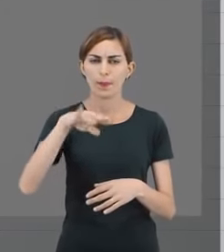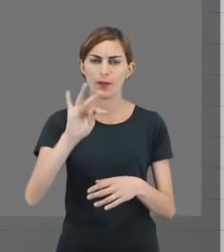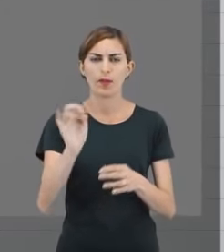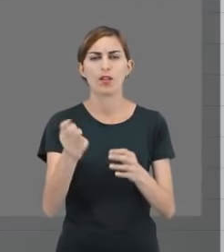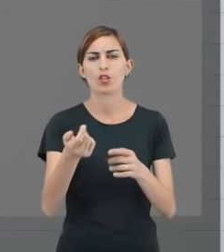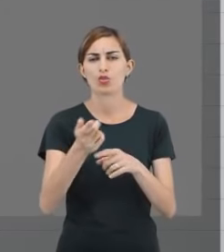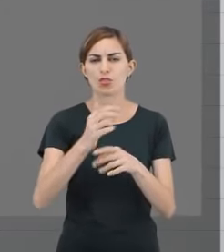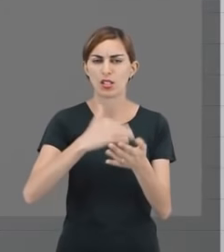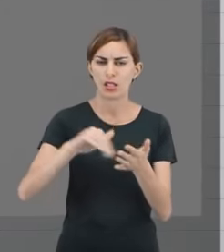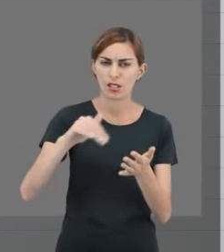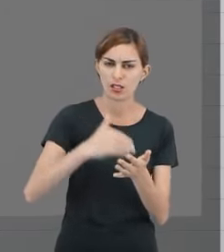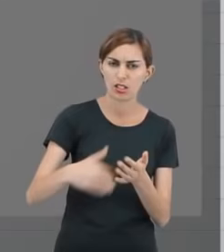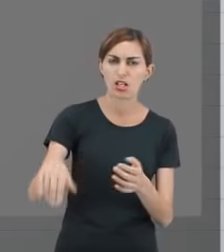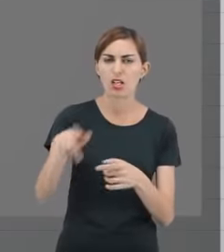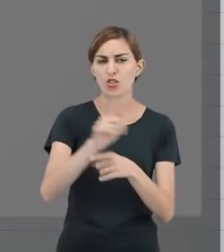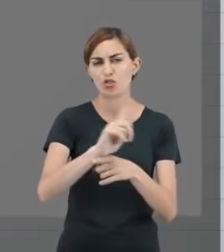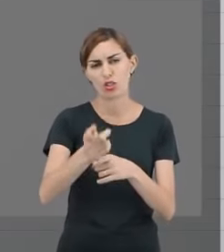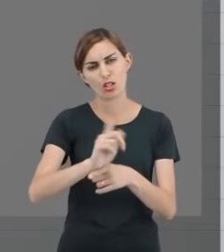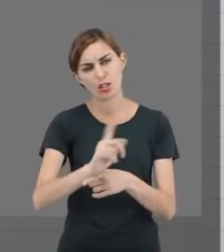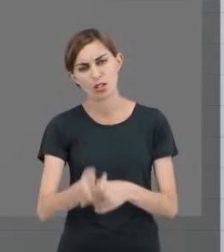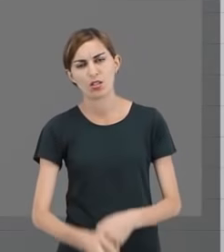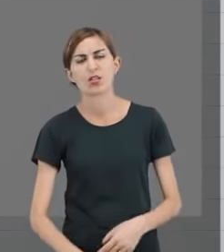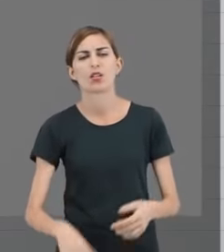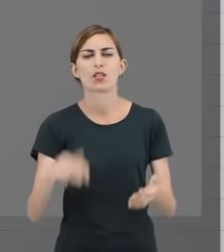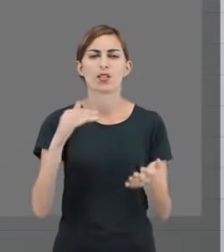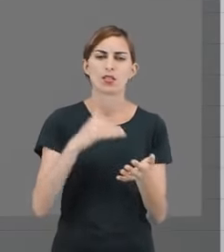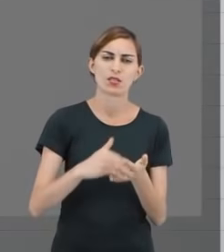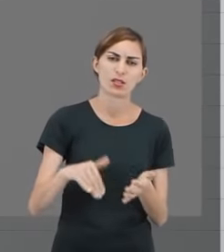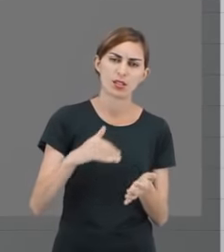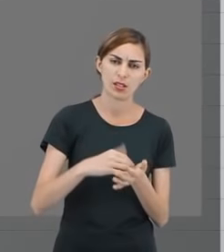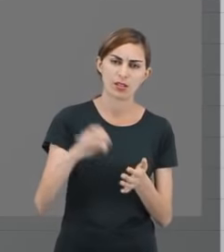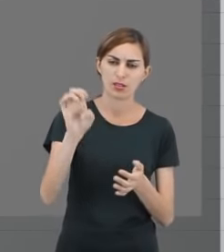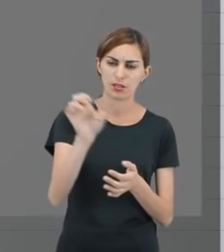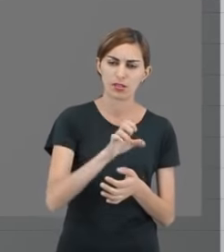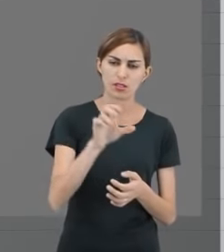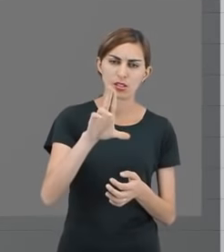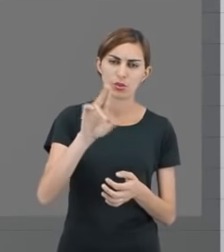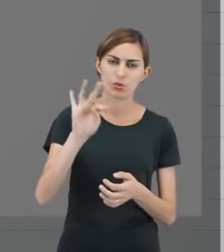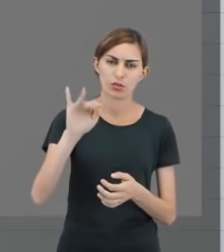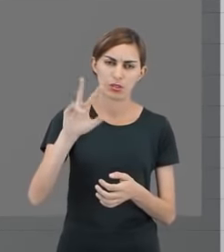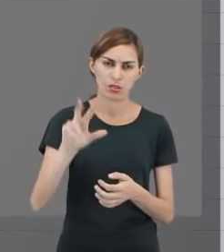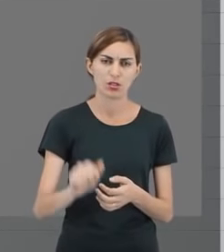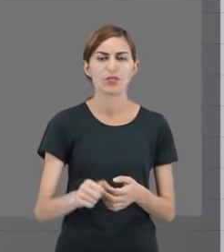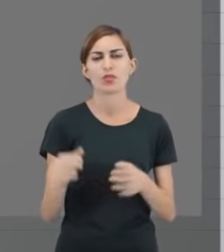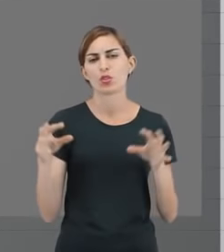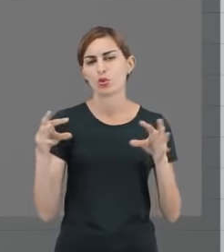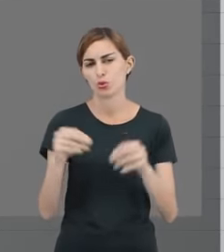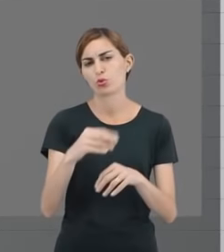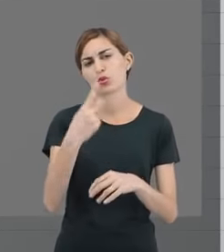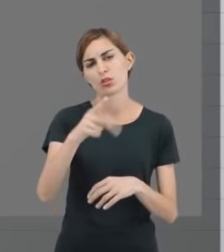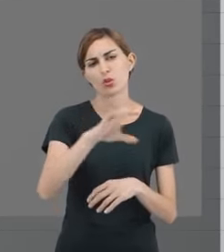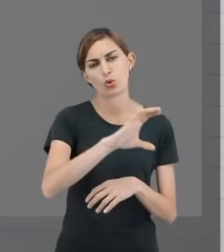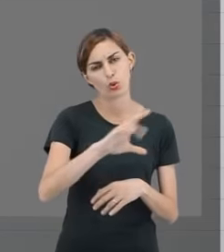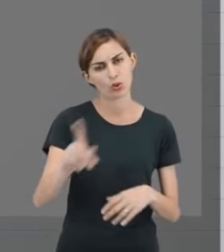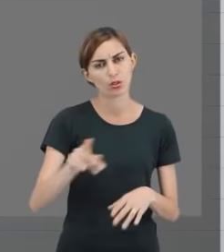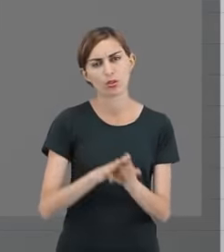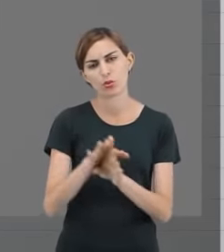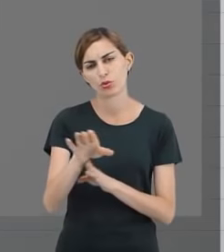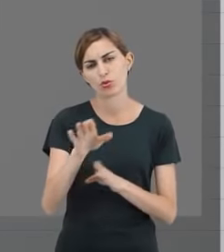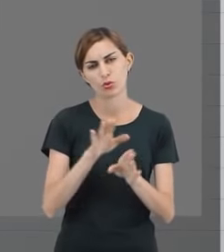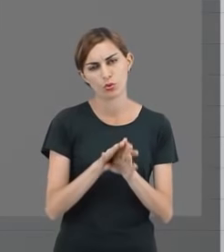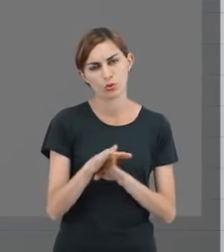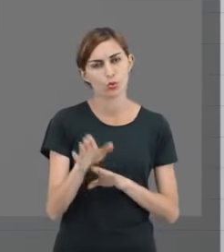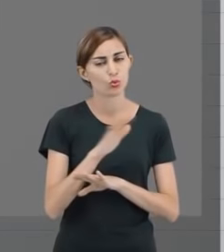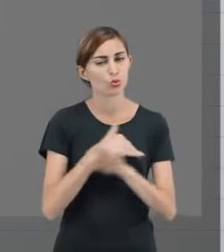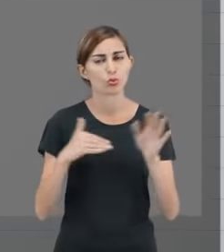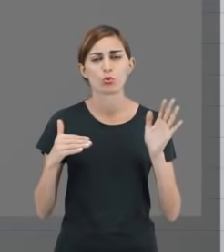do nosso gerente geral, da nossa secretária executiva. Assistam os vídeos de acolhimento do seu coordenador de curso, certo? Que